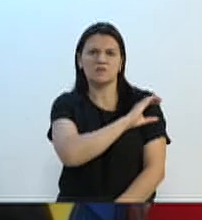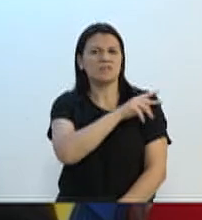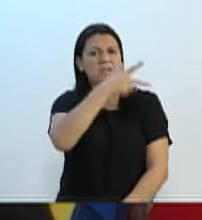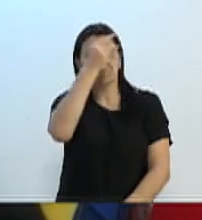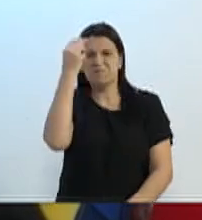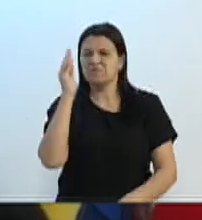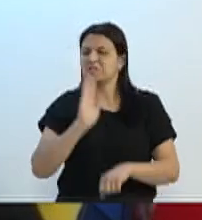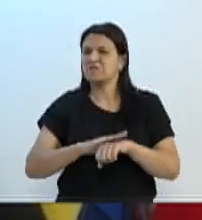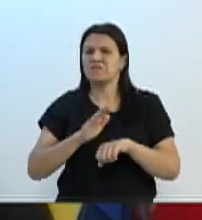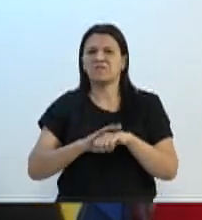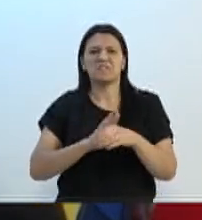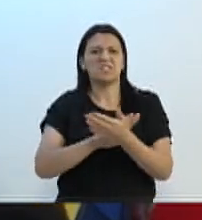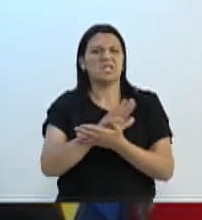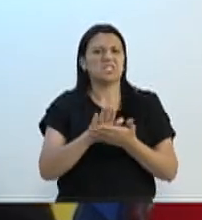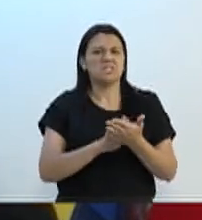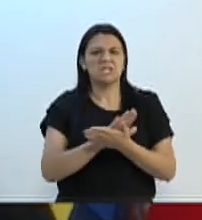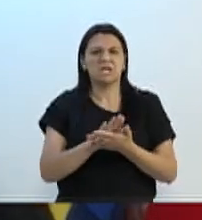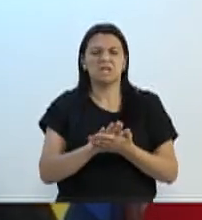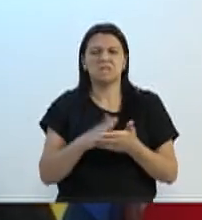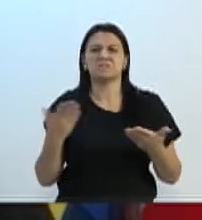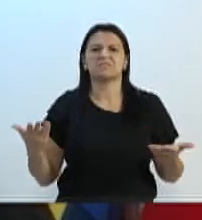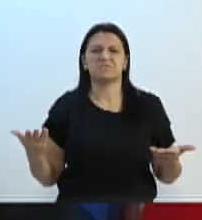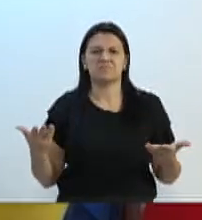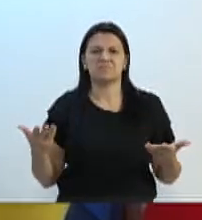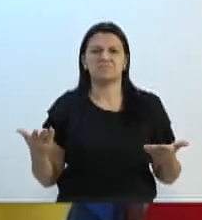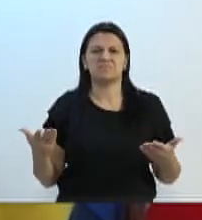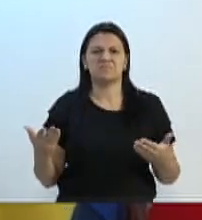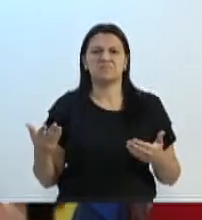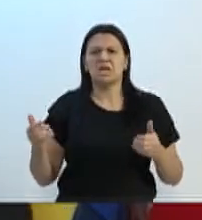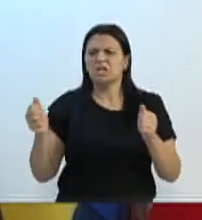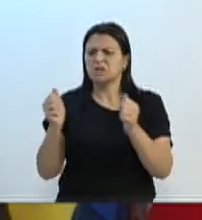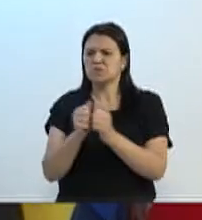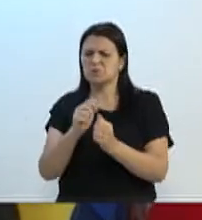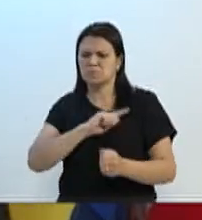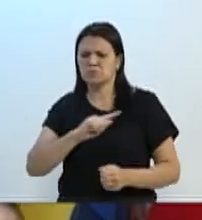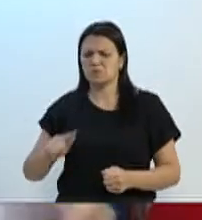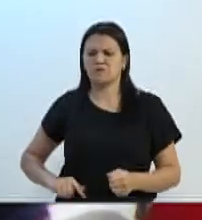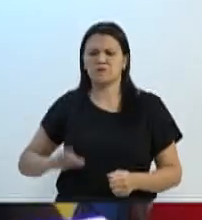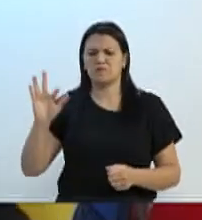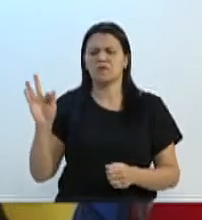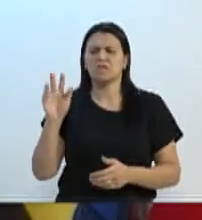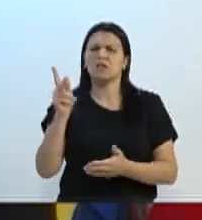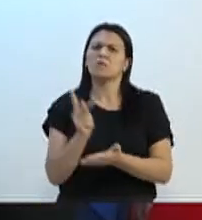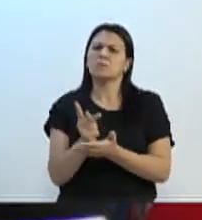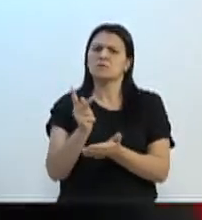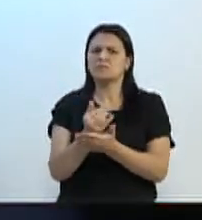próprio. E aí, nessas aí, com meia dúzia de parceria com o governo federal, sempre vai ter essa desculpa. Tá mal, hein?